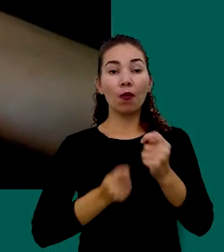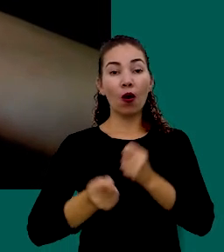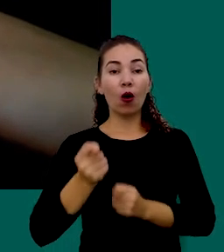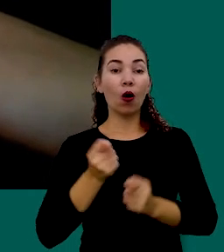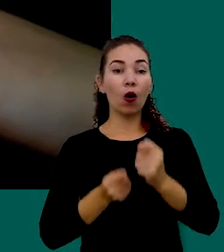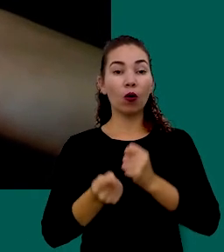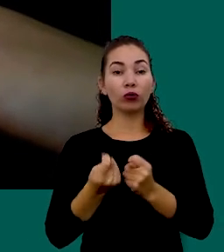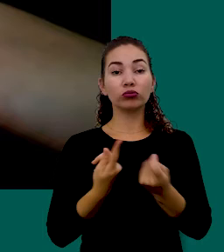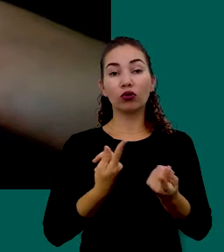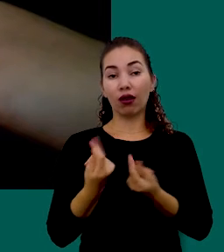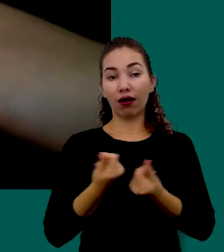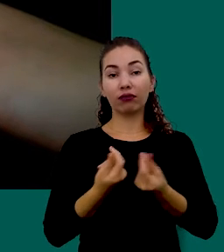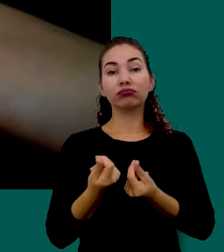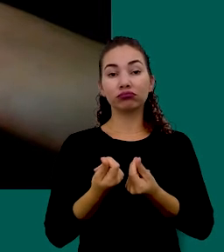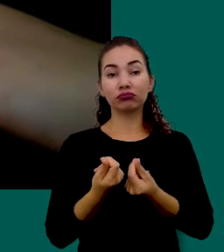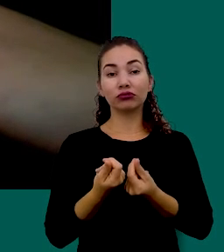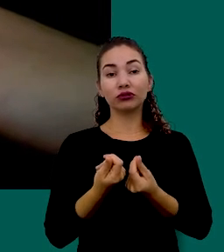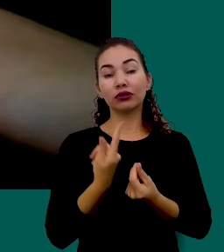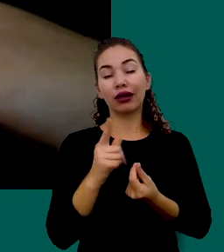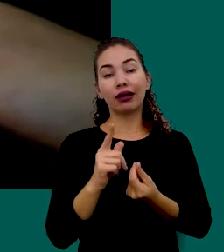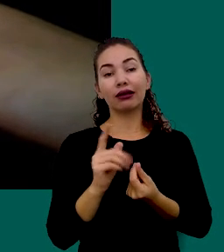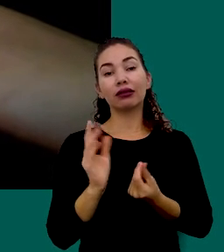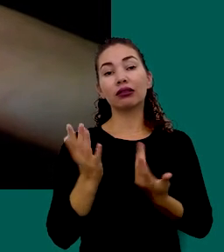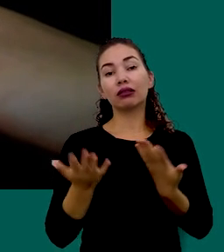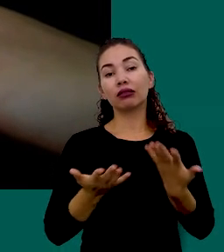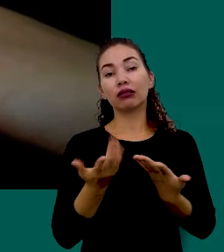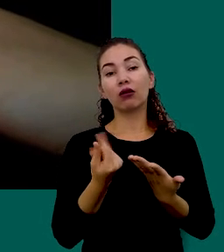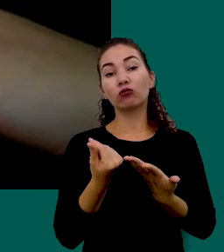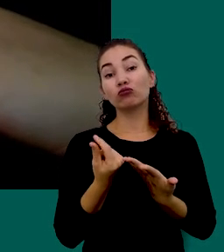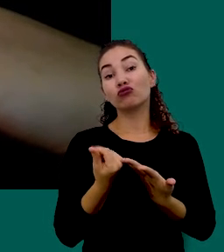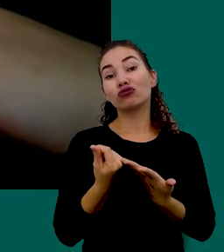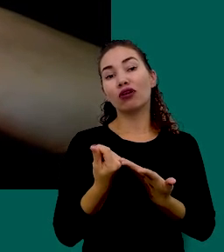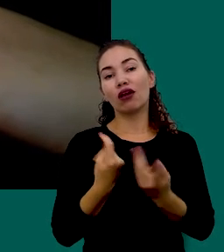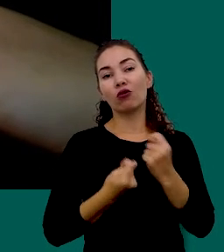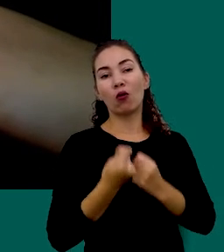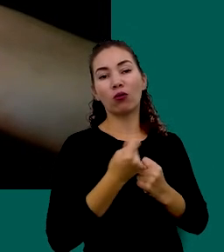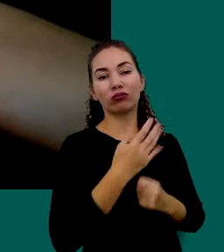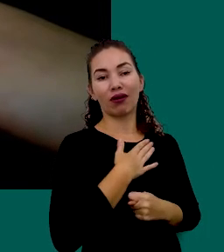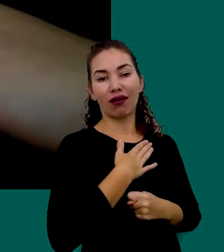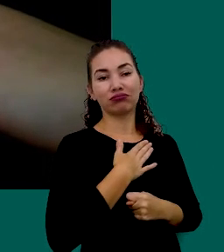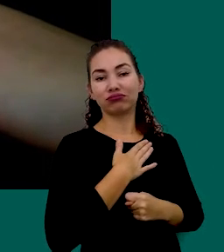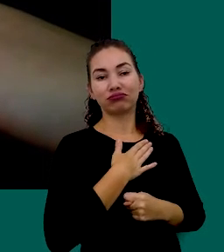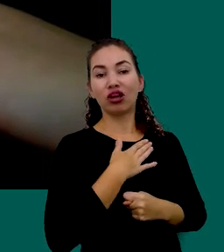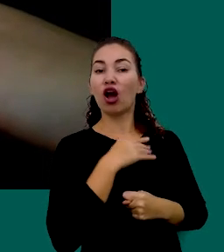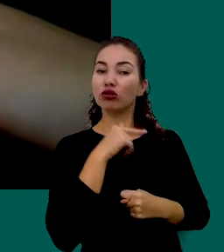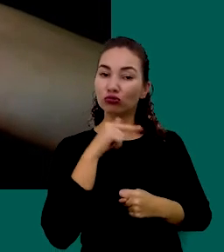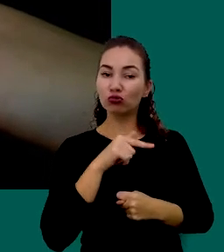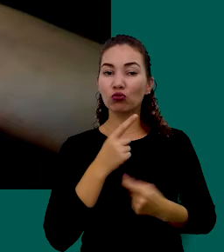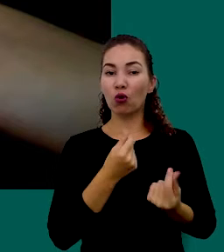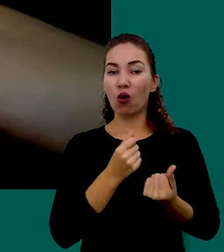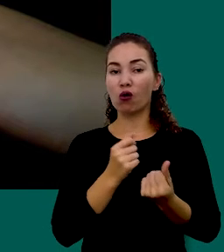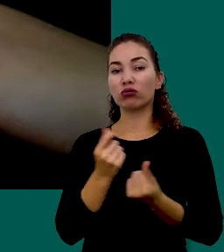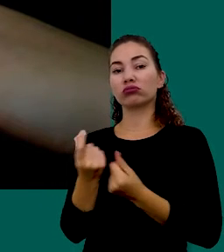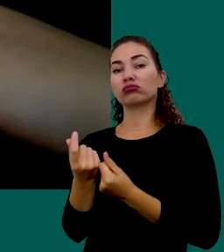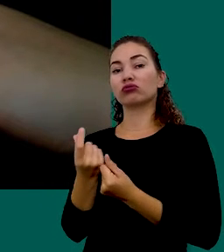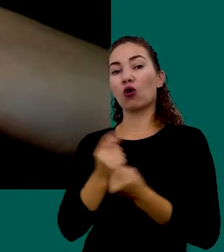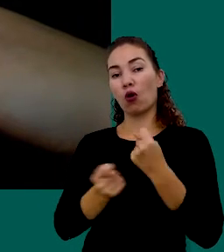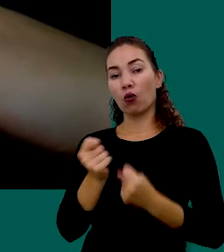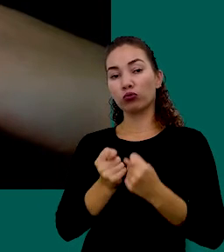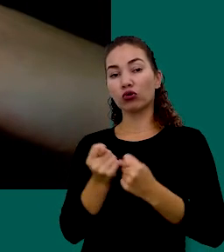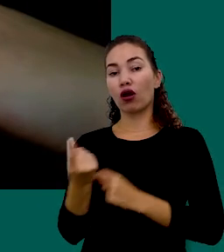O seu dinheiro E não Deixar Que ele Te controle Então A busca Por esse